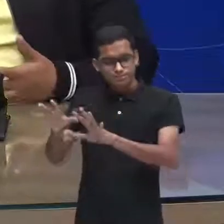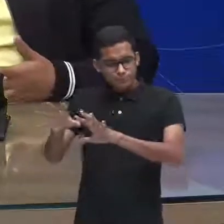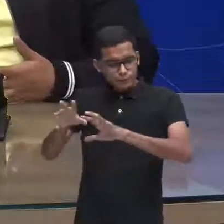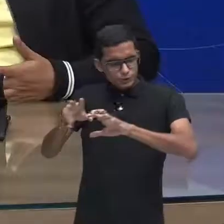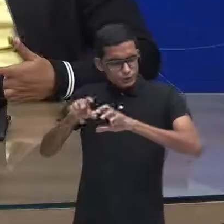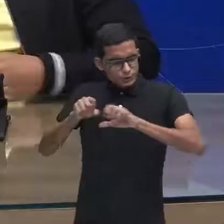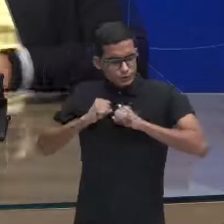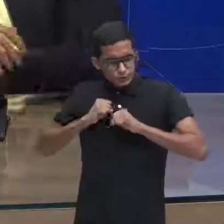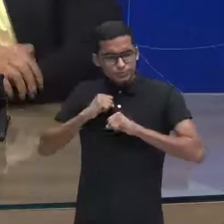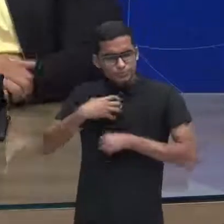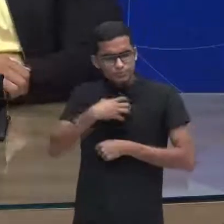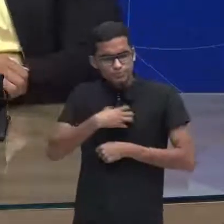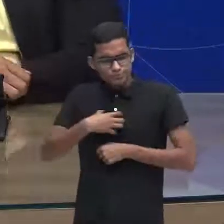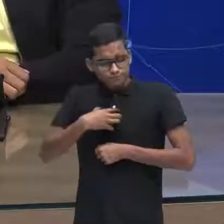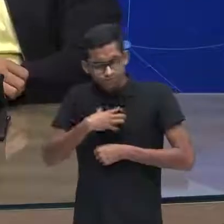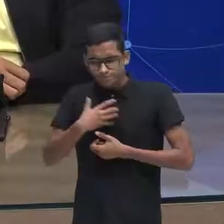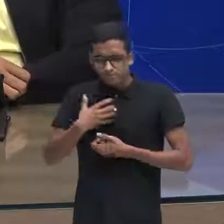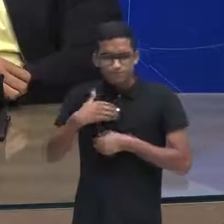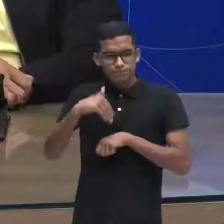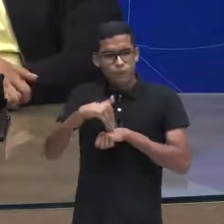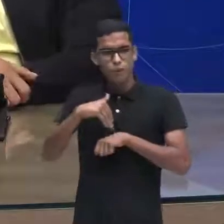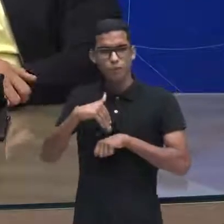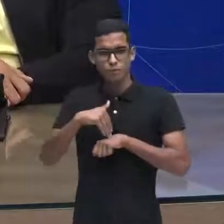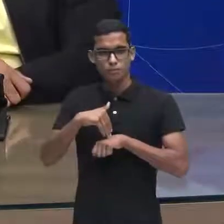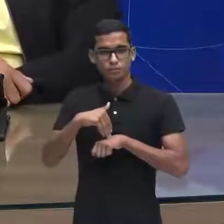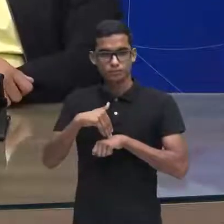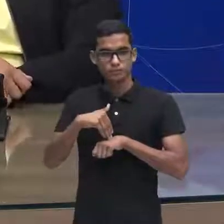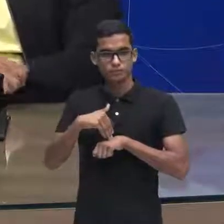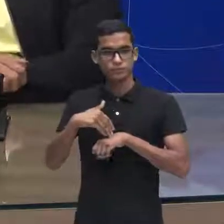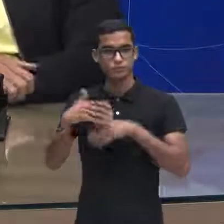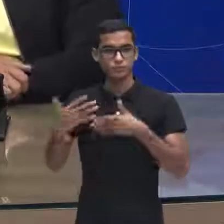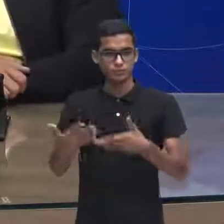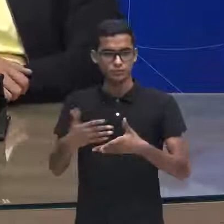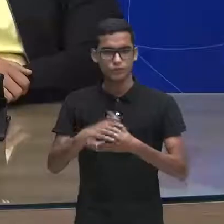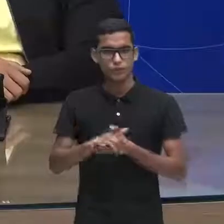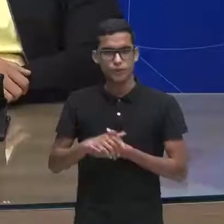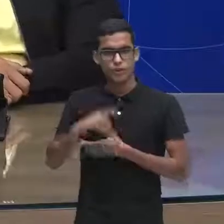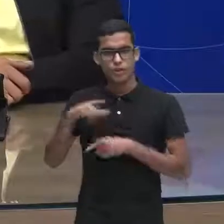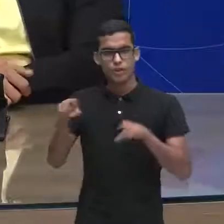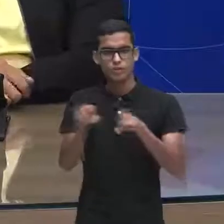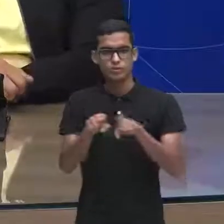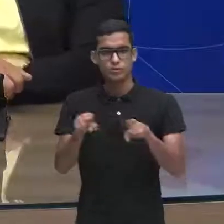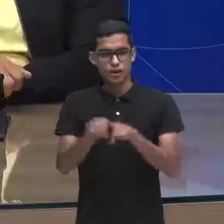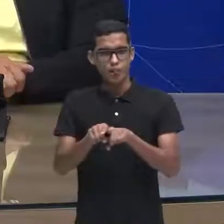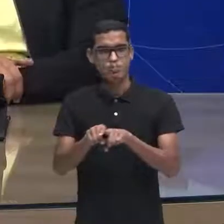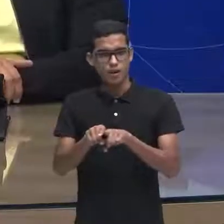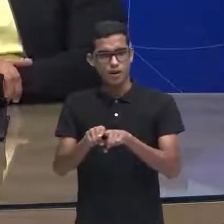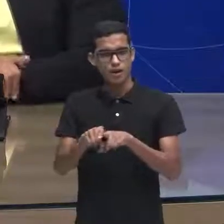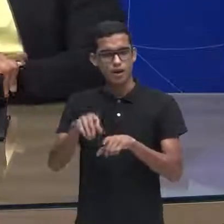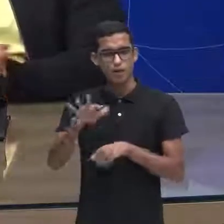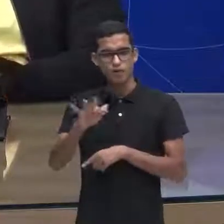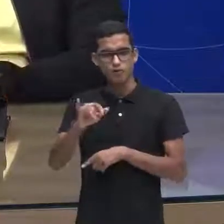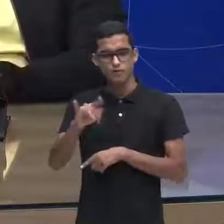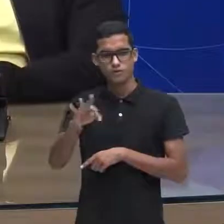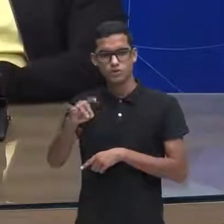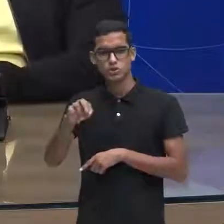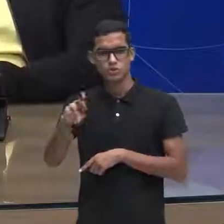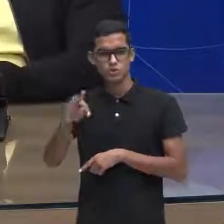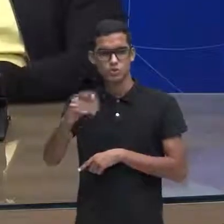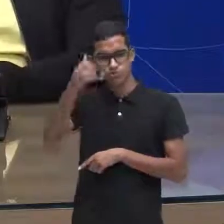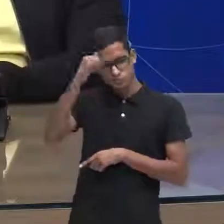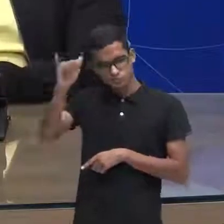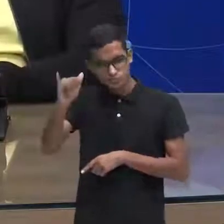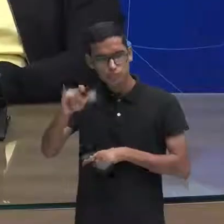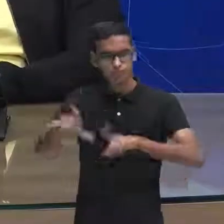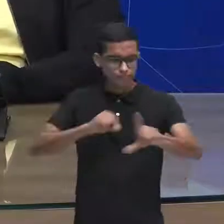acho que enquanto modalidade de prevenção, o filtro também é muito importante você saber o que